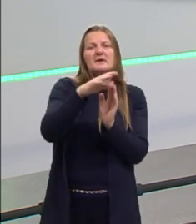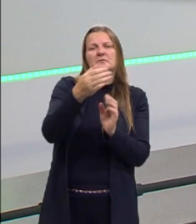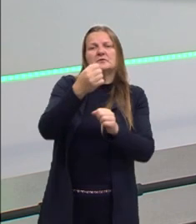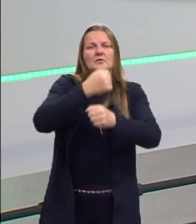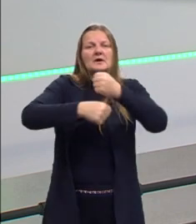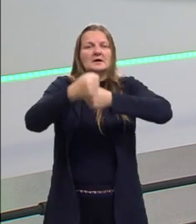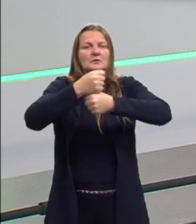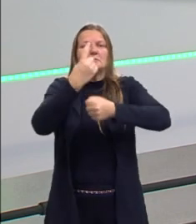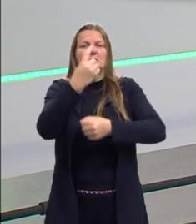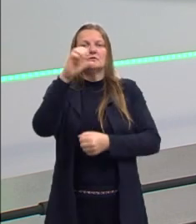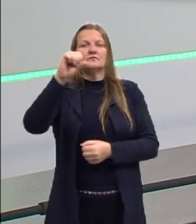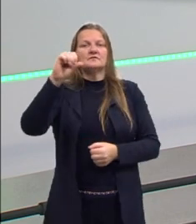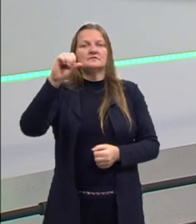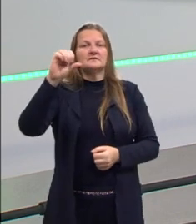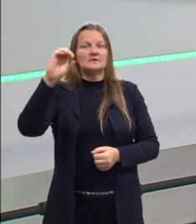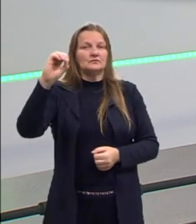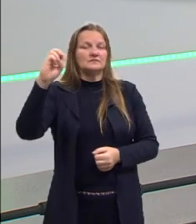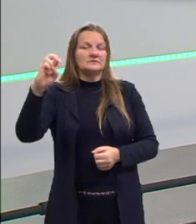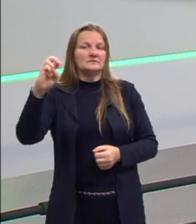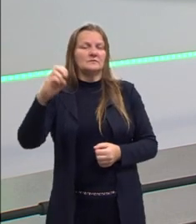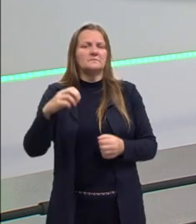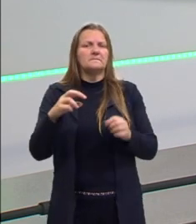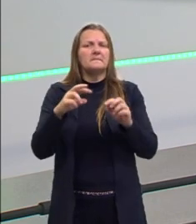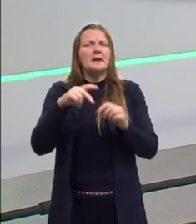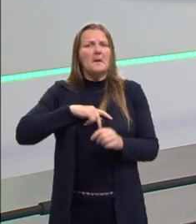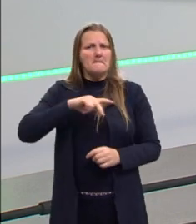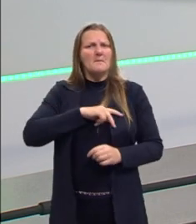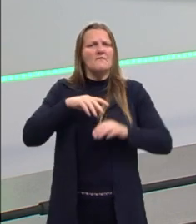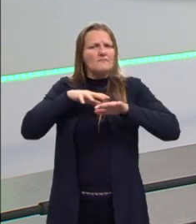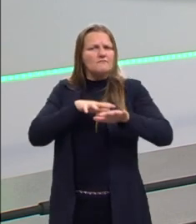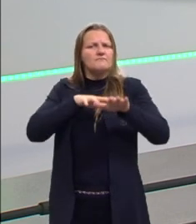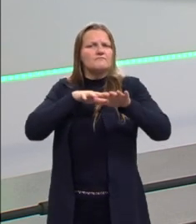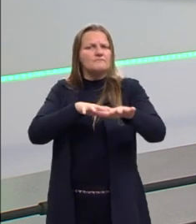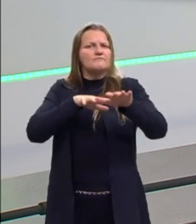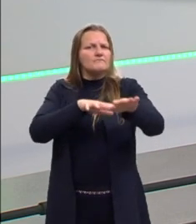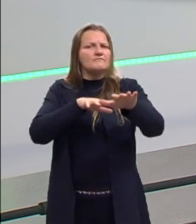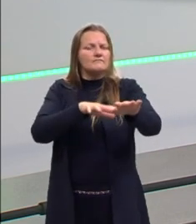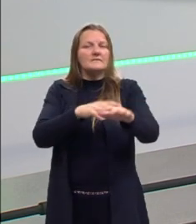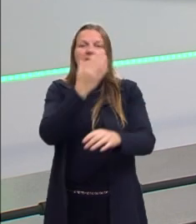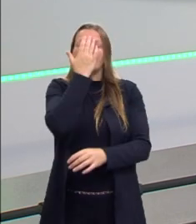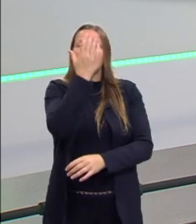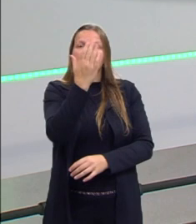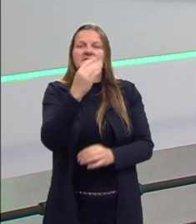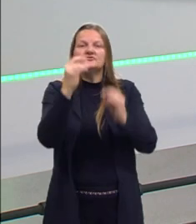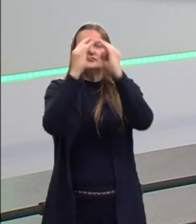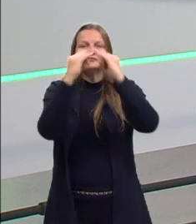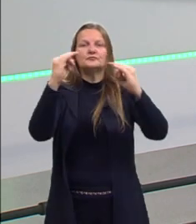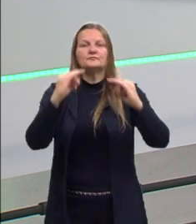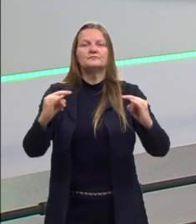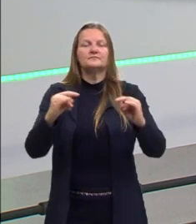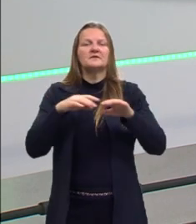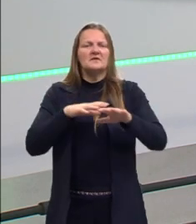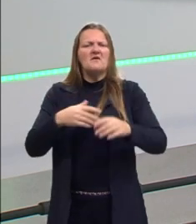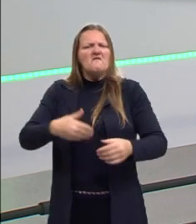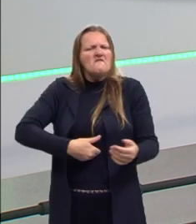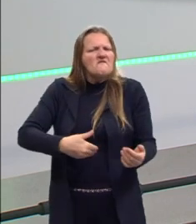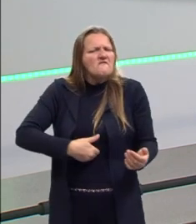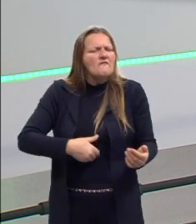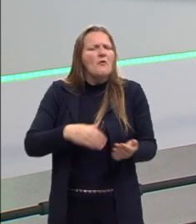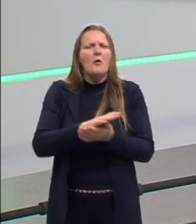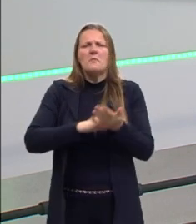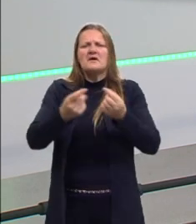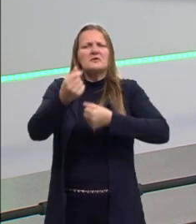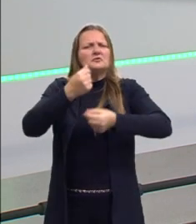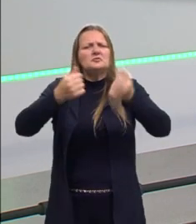E o povo se reuniu, resolveu marchar para frente do palácio, porque eles estavam passando fome, a economia estava